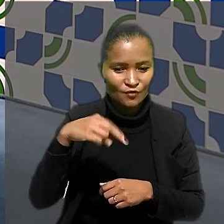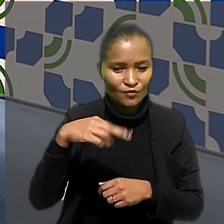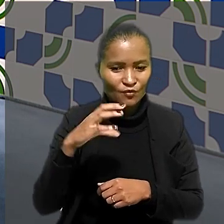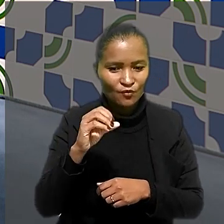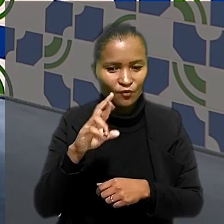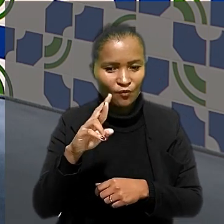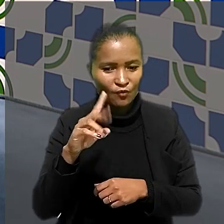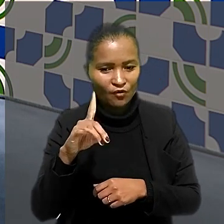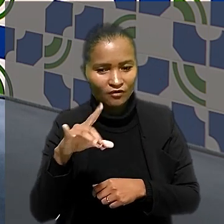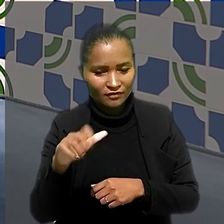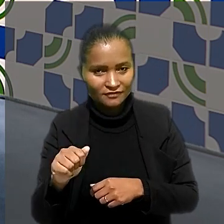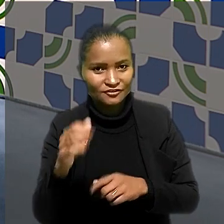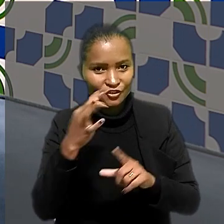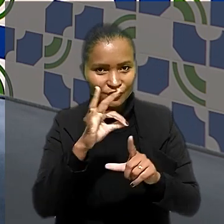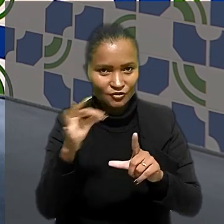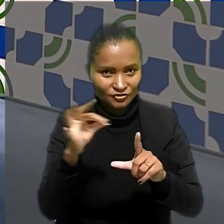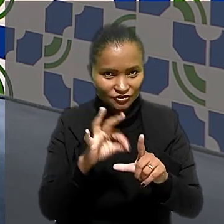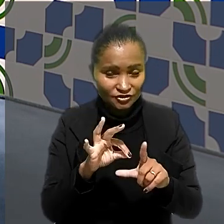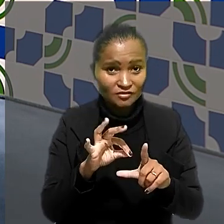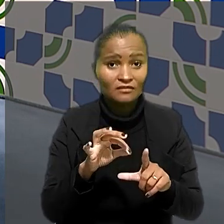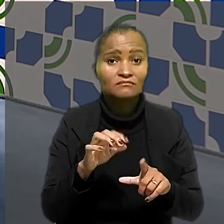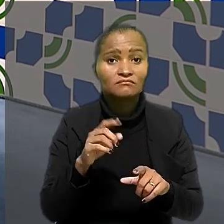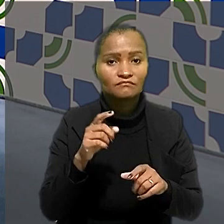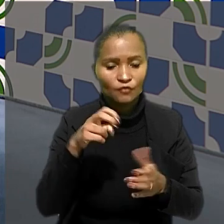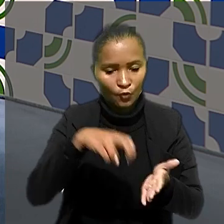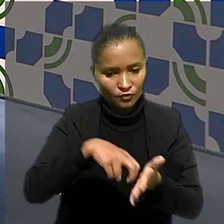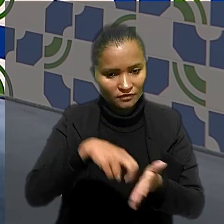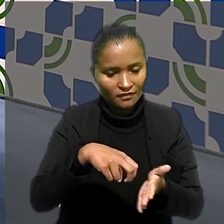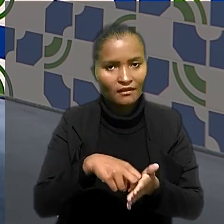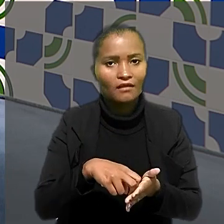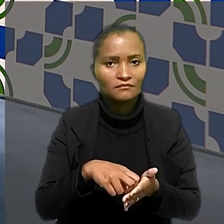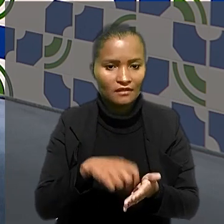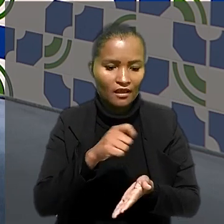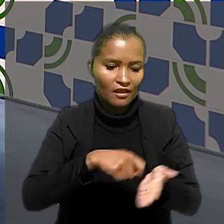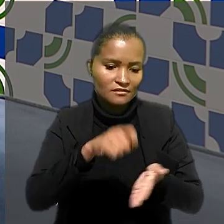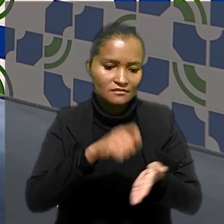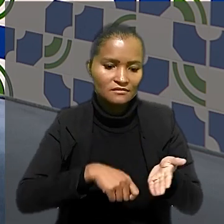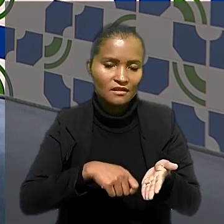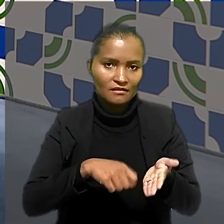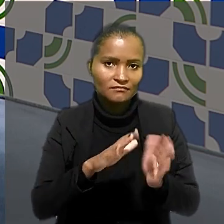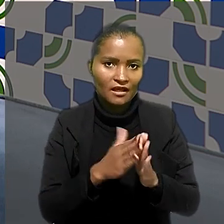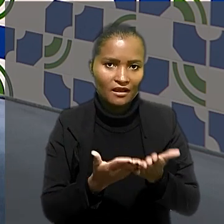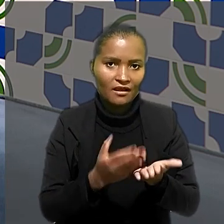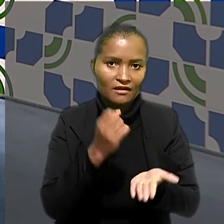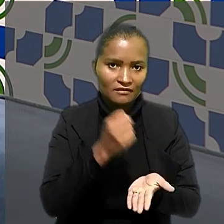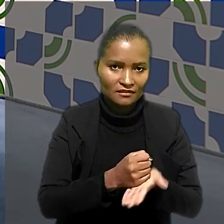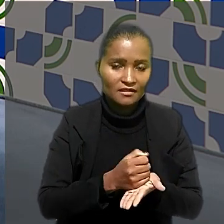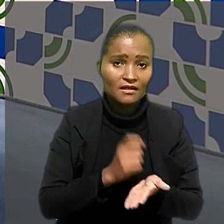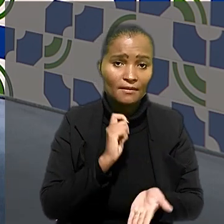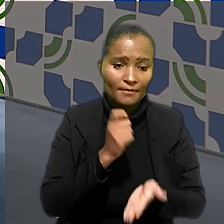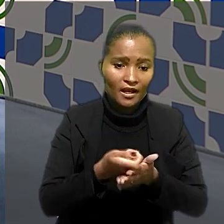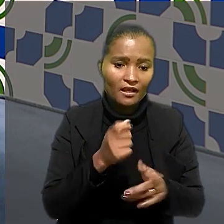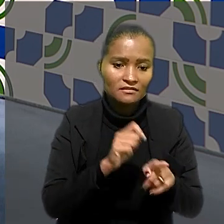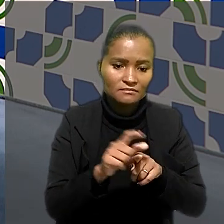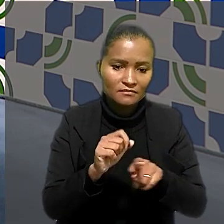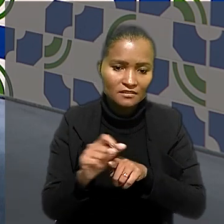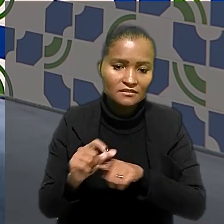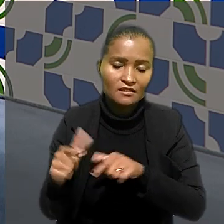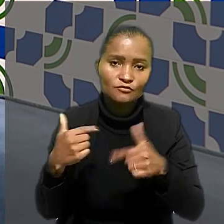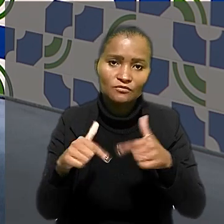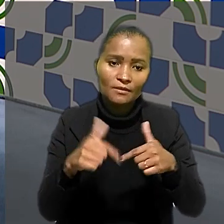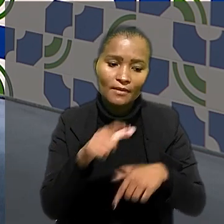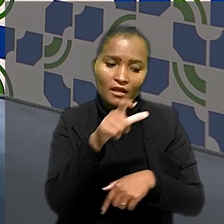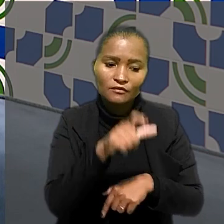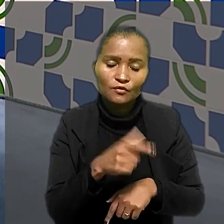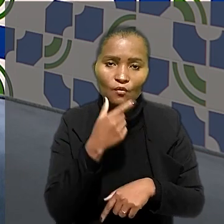Logística Limitada foi condenada a anotar a carteira do trabalhador e a pagar as parcelas trabalhistas decorrentes da atividade exercida